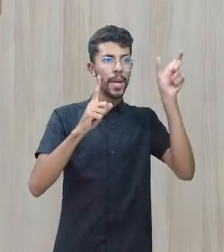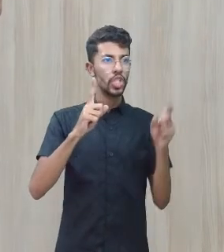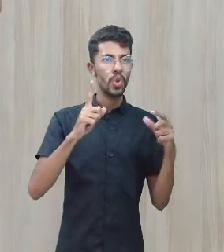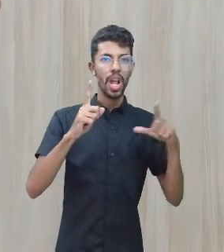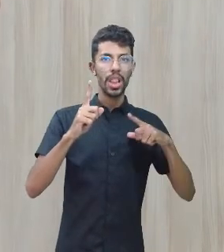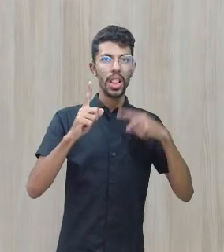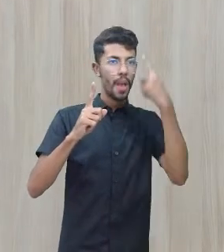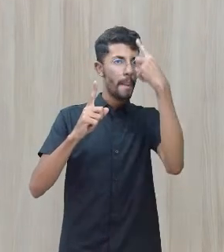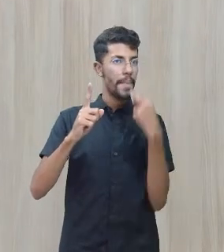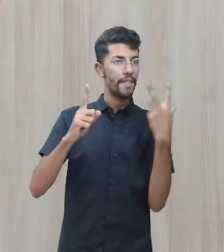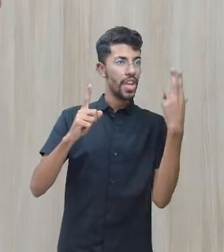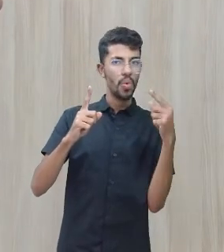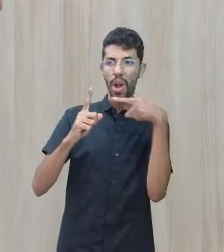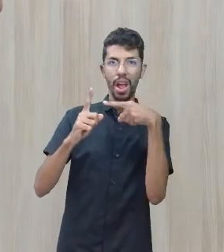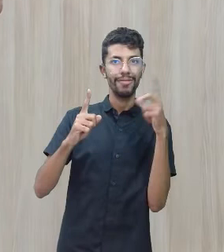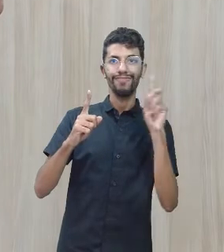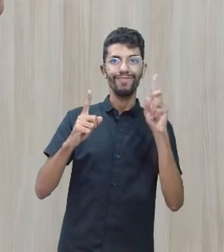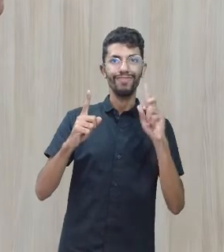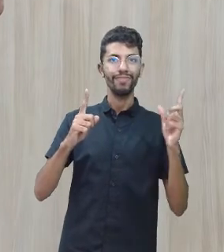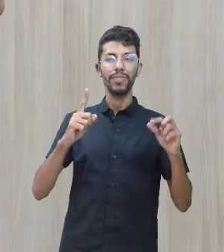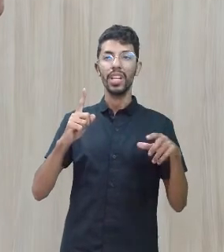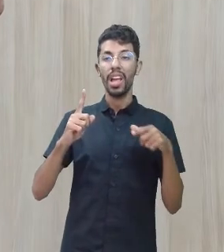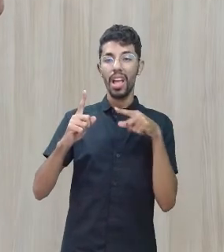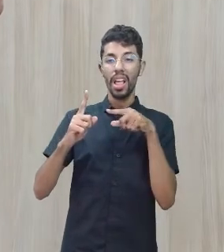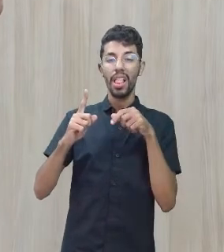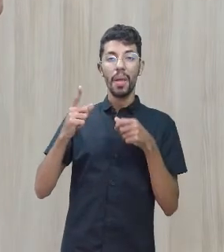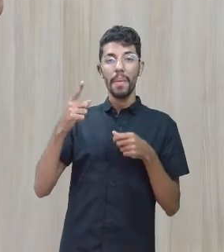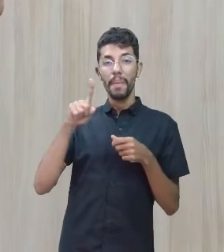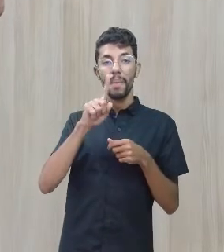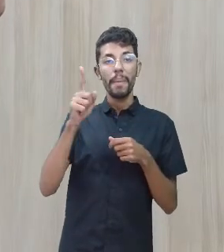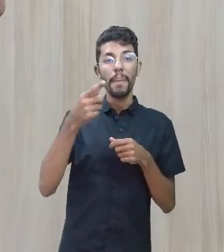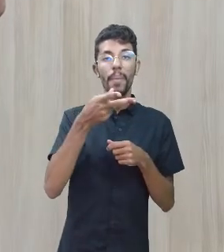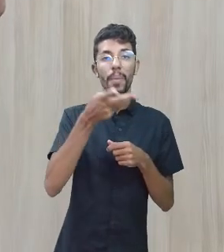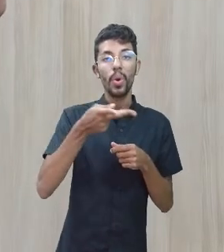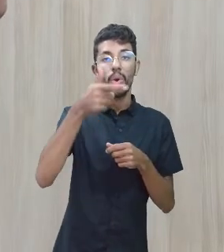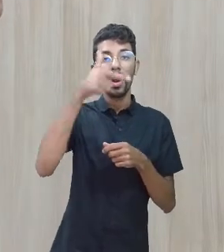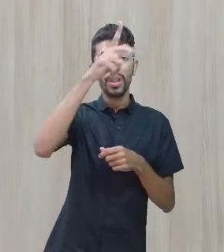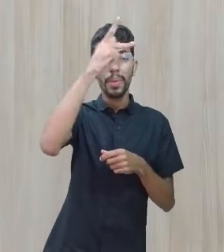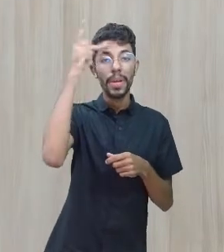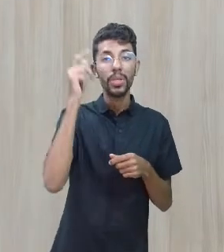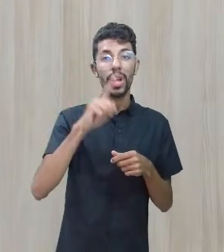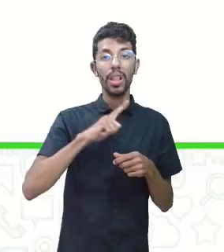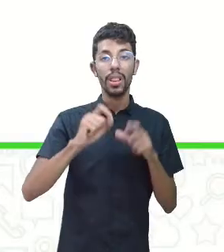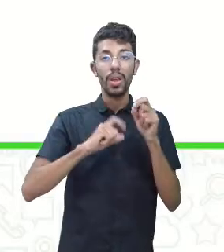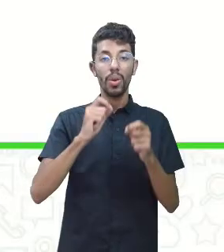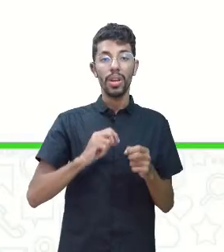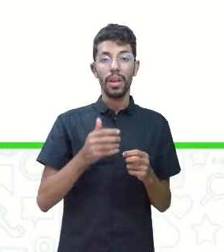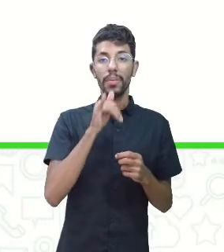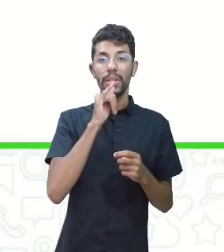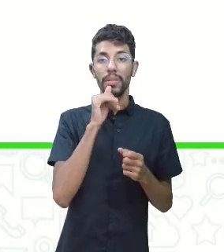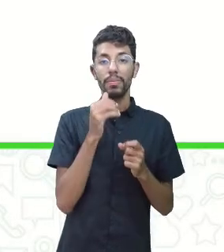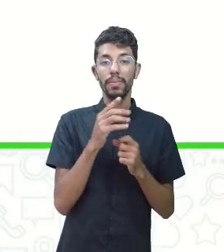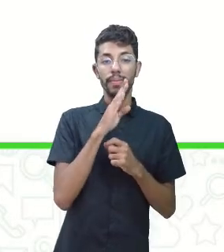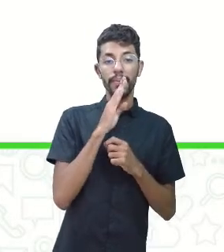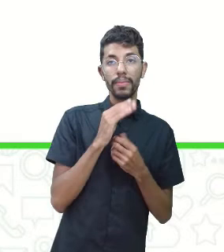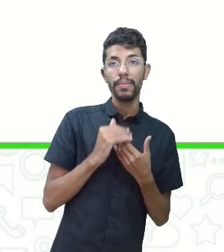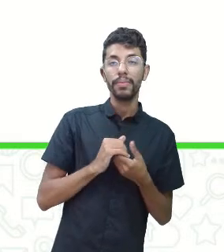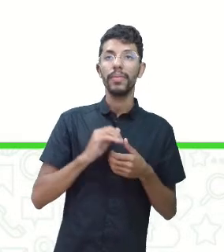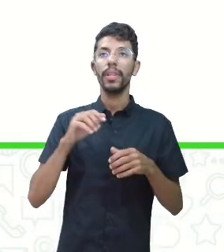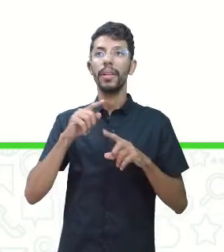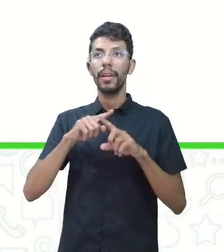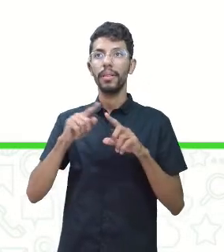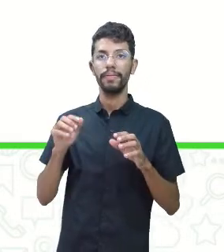de alguém que tem uma aparência indefesa. Agora vamos falar um pouco sobre a vítima.